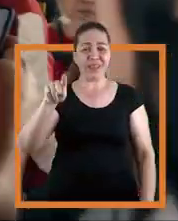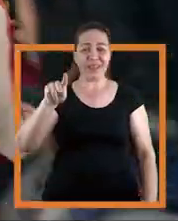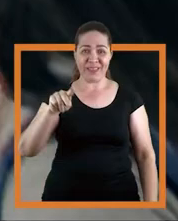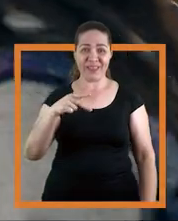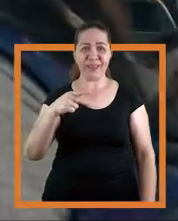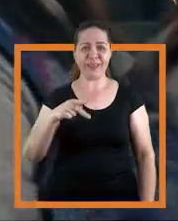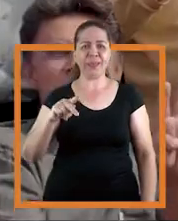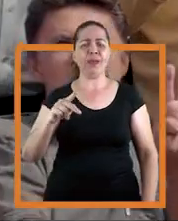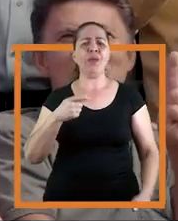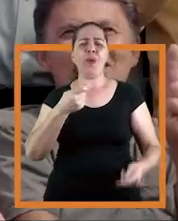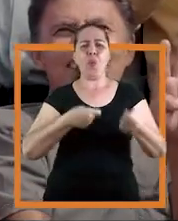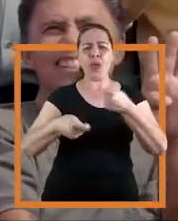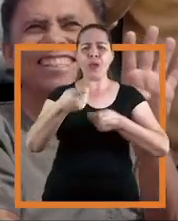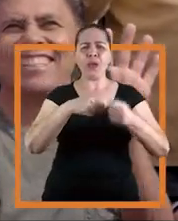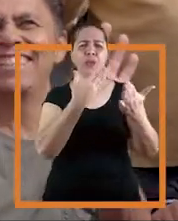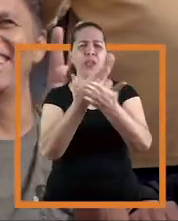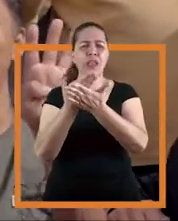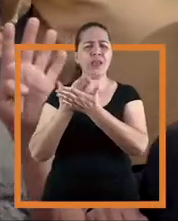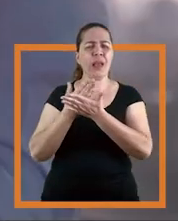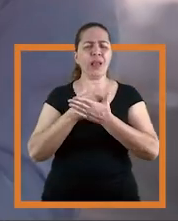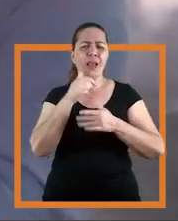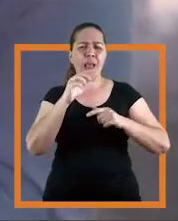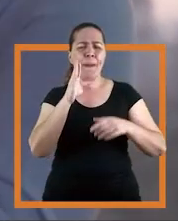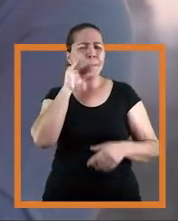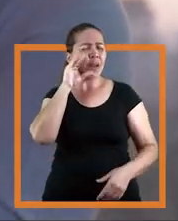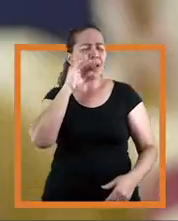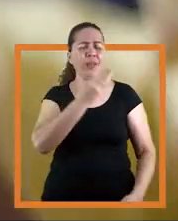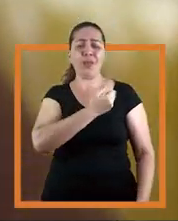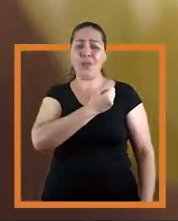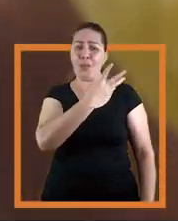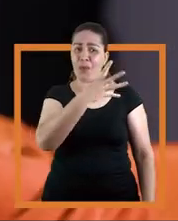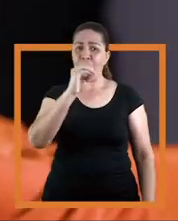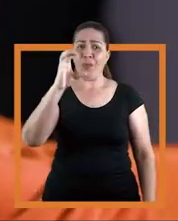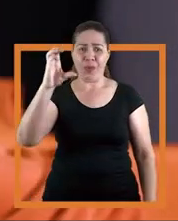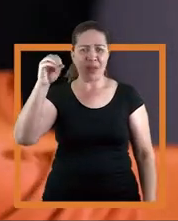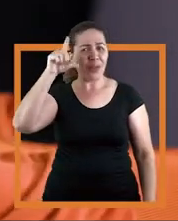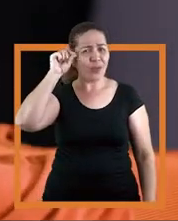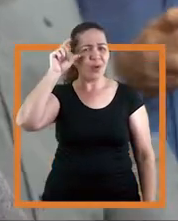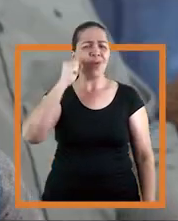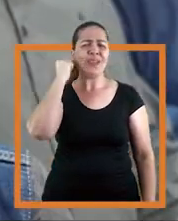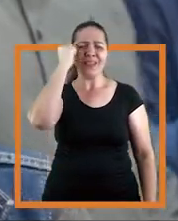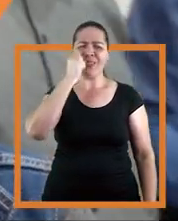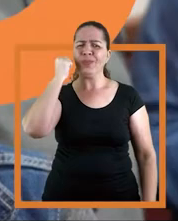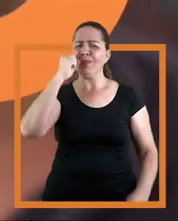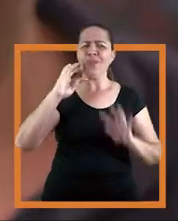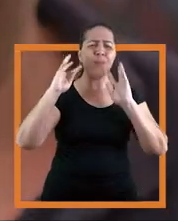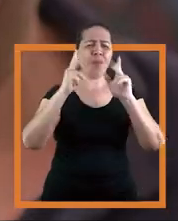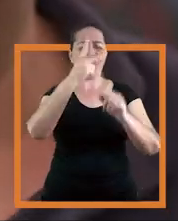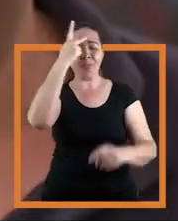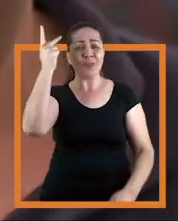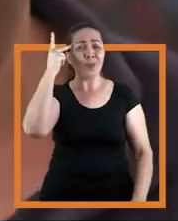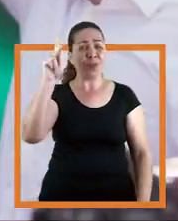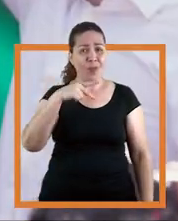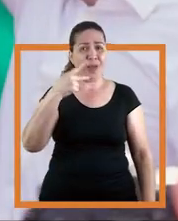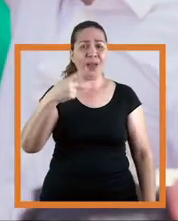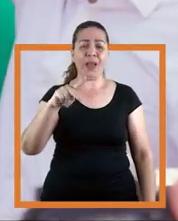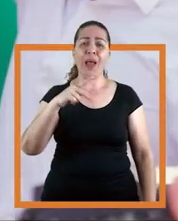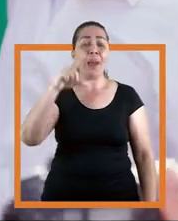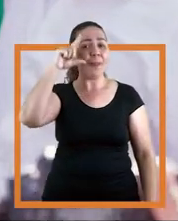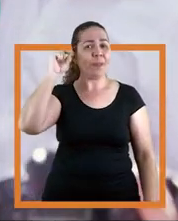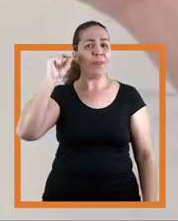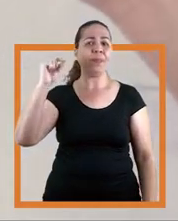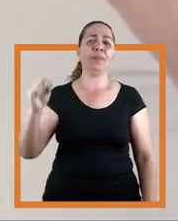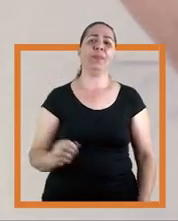o senador de todos os paulistas. Do economista, do estudante e a diarista. Márcio França 400, o